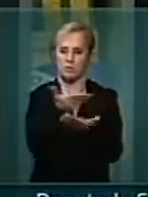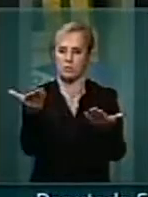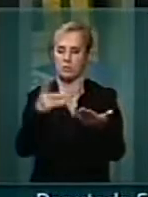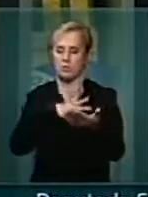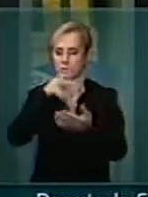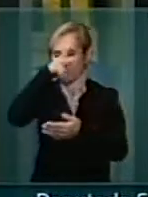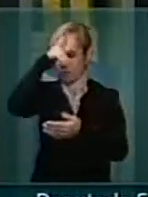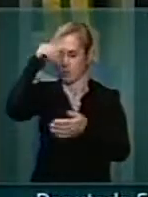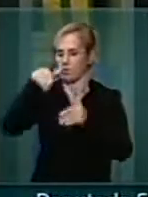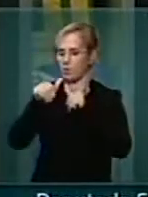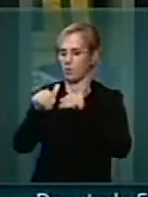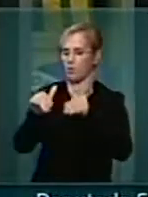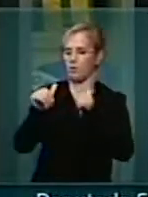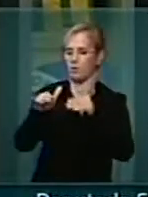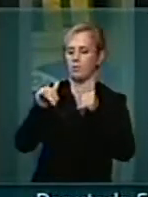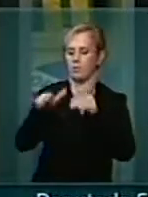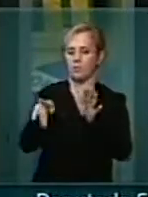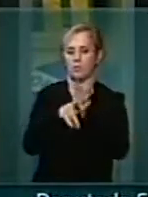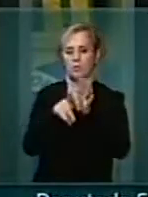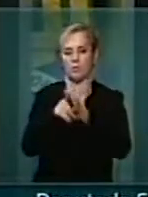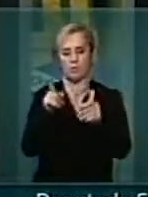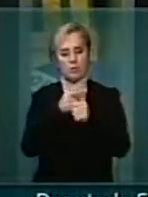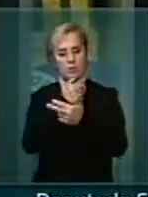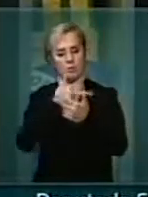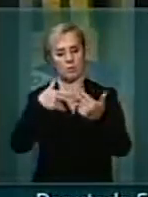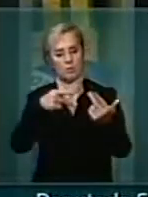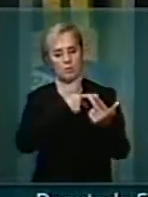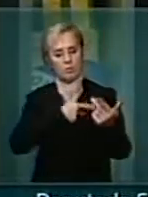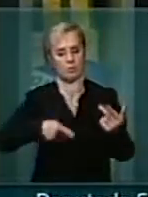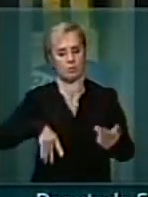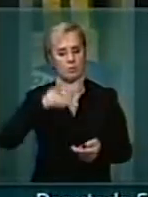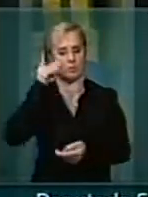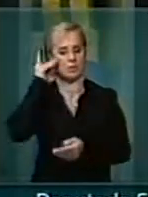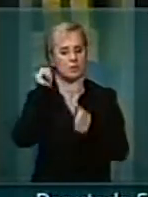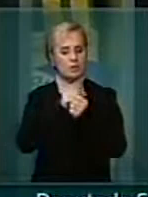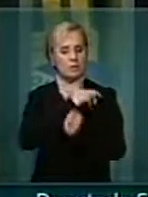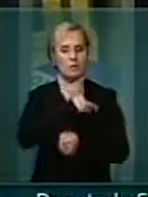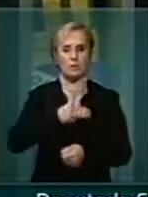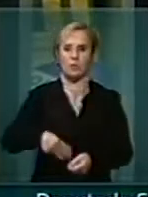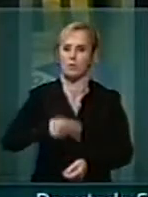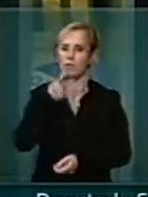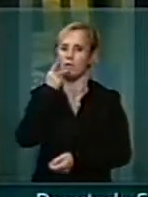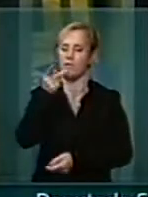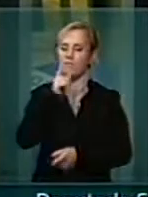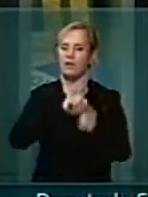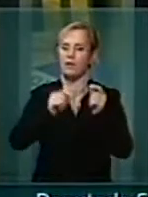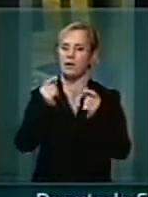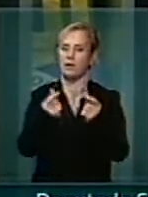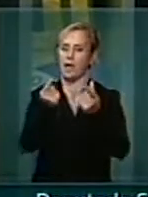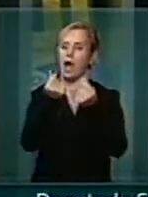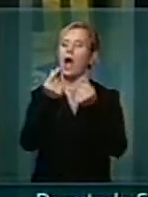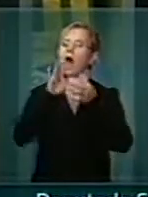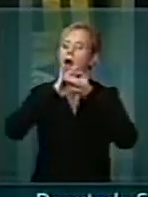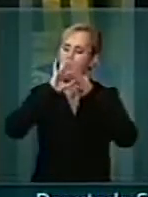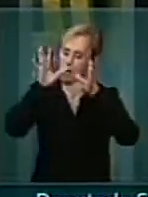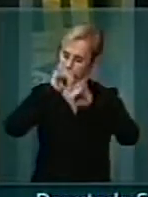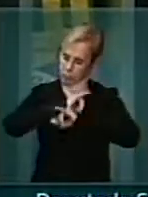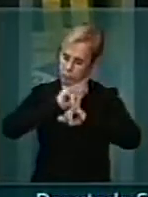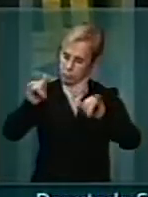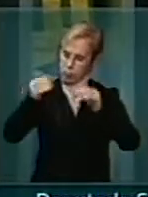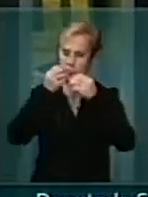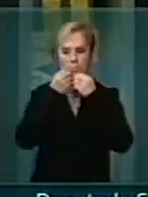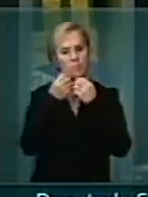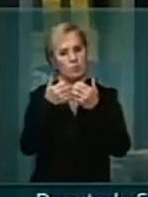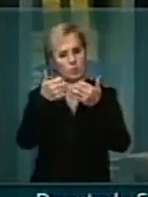prefeito, a primeira coisa que a presidente Dilma e os ministros fazem é anunciar a liberação de recursos. Muito bem,